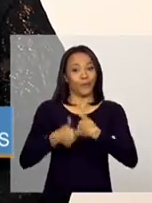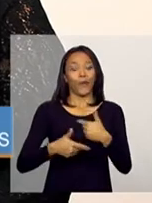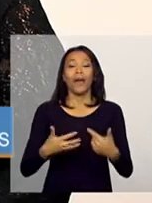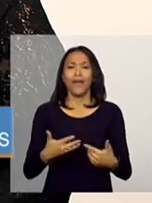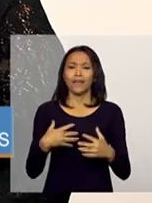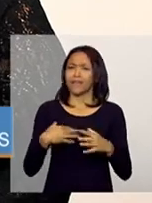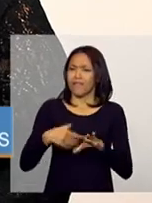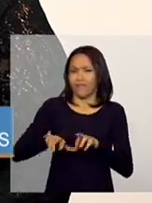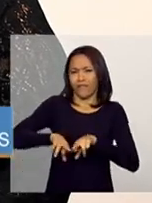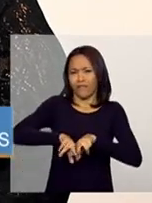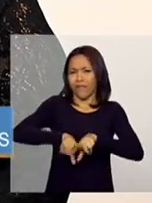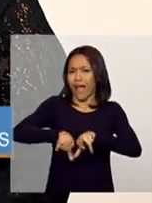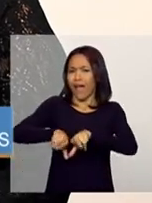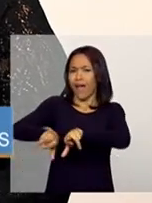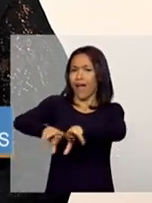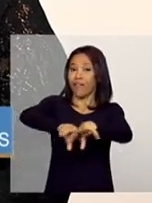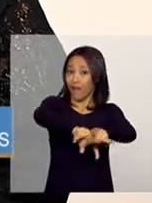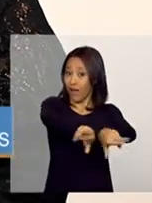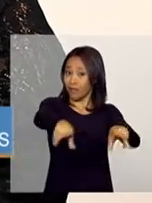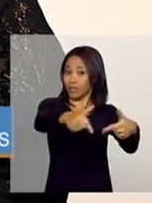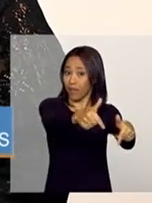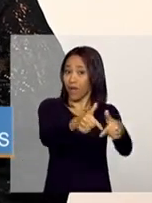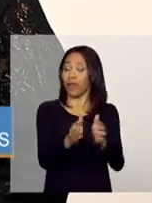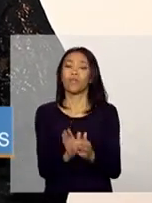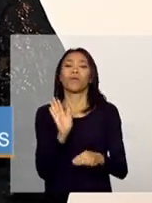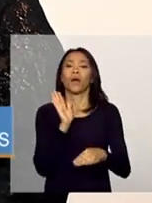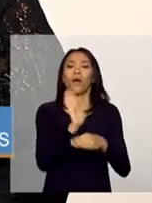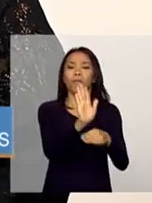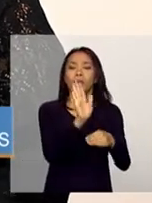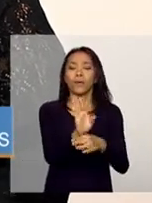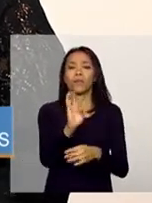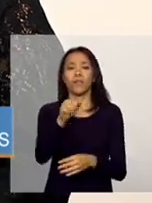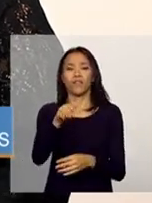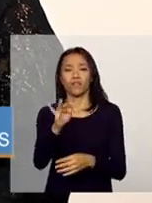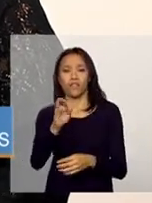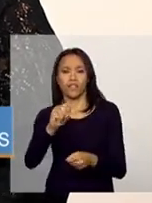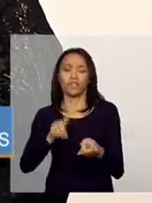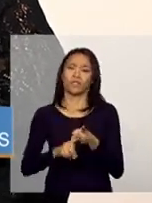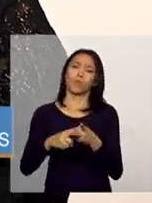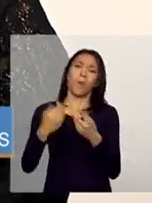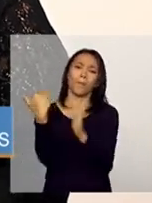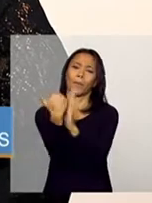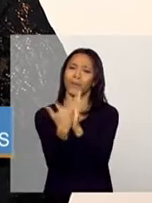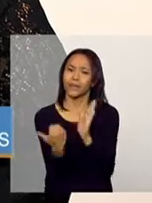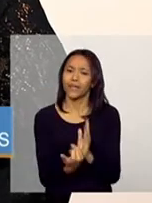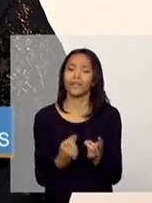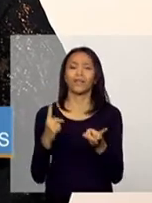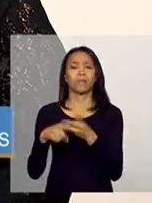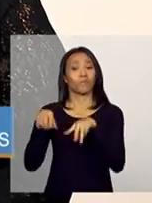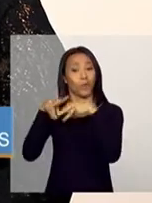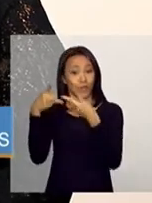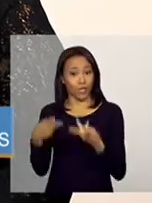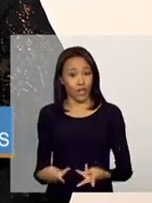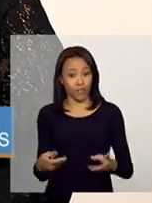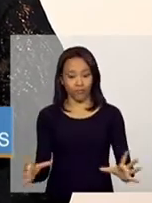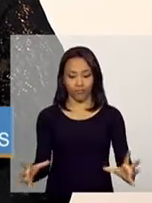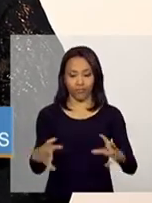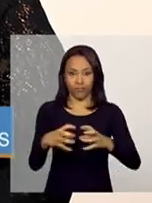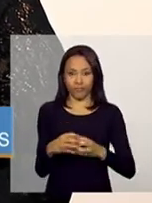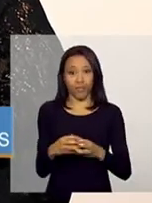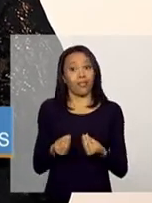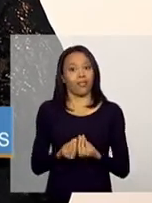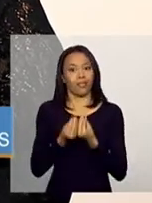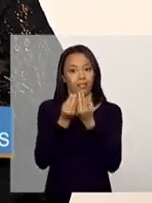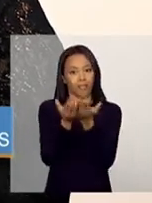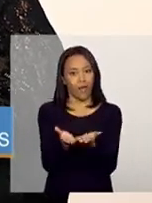conjunto de ações, benefícios, serviços, programas e projetos para, de fato, dar condição a essa